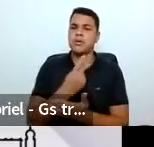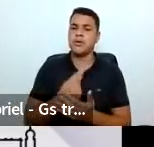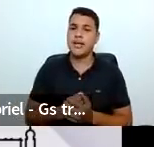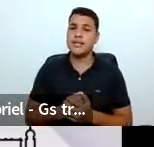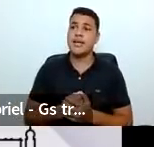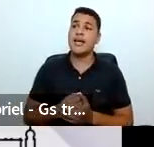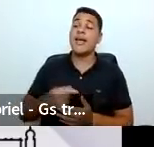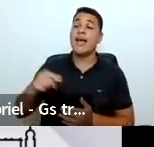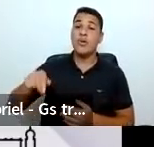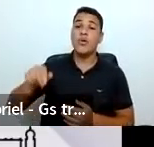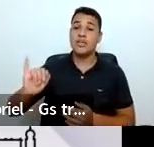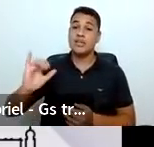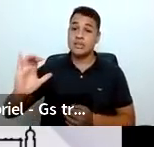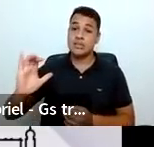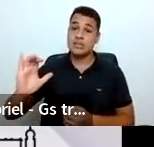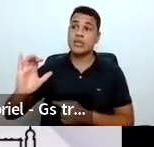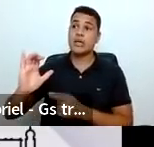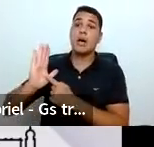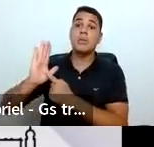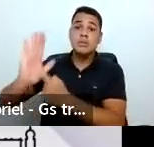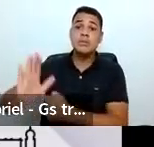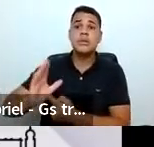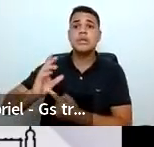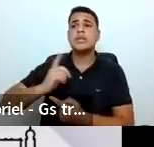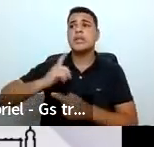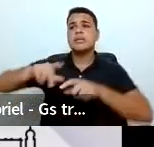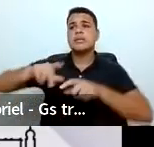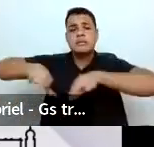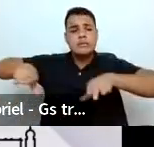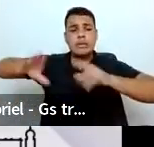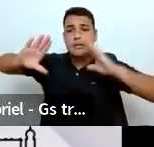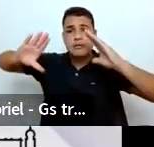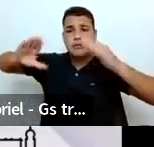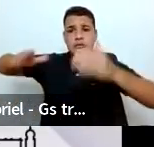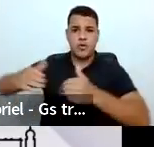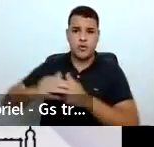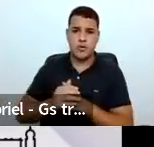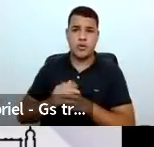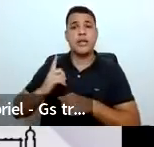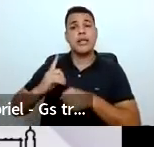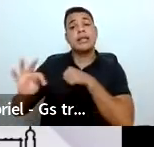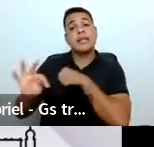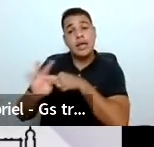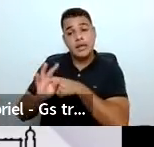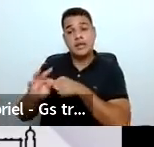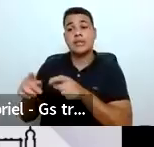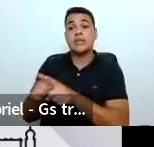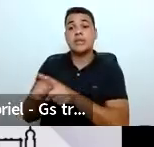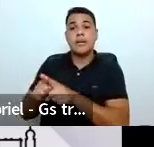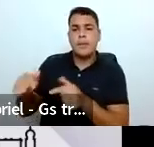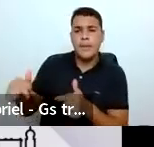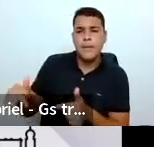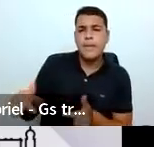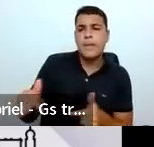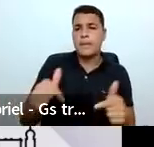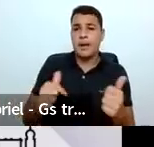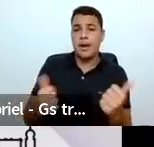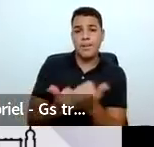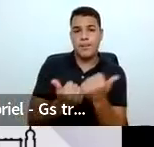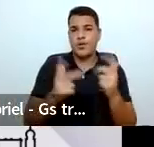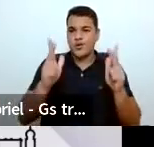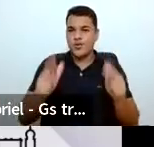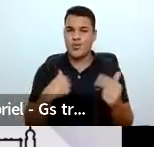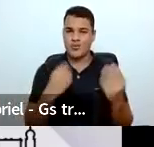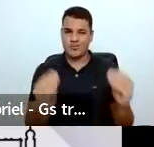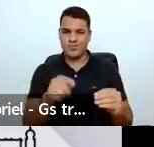apresentar inúmeras possibilidades técnicas e tecnológicas de colaboração, como eu coloquei aí nesse slide,